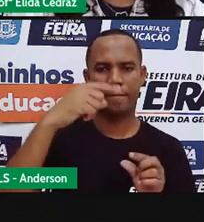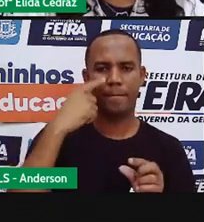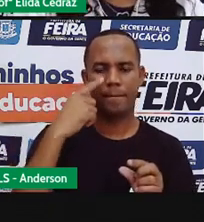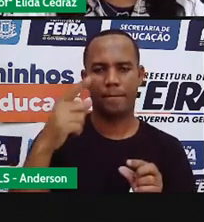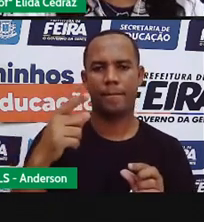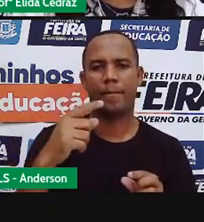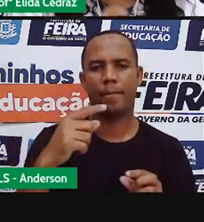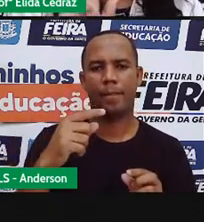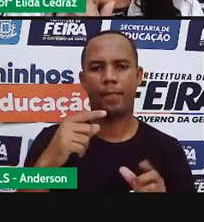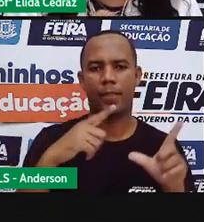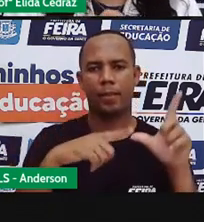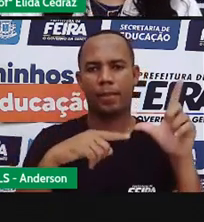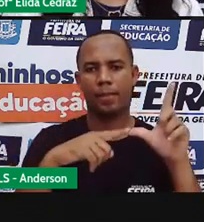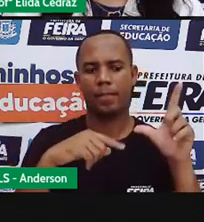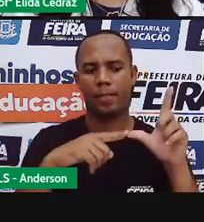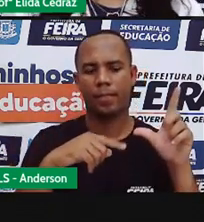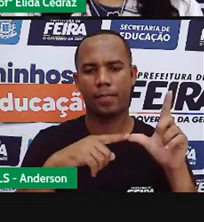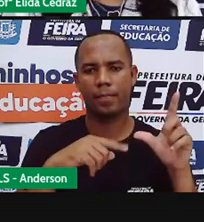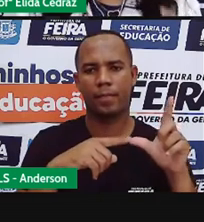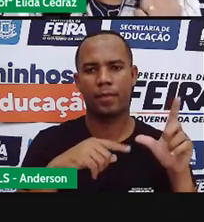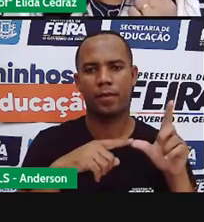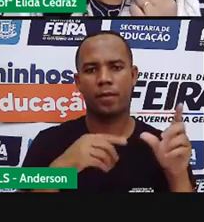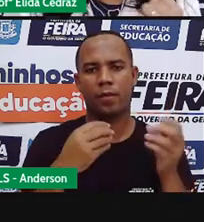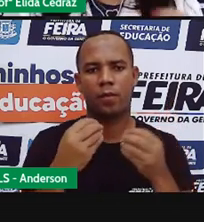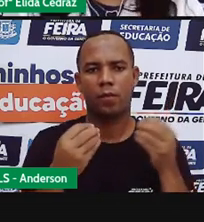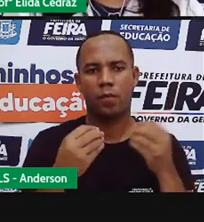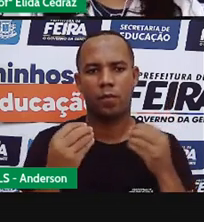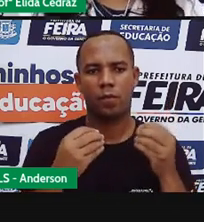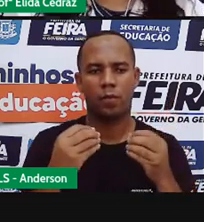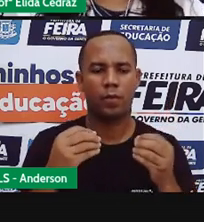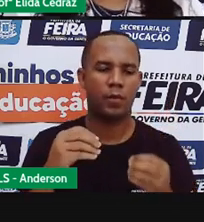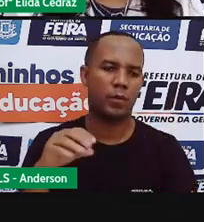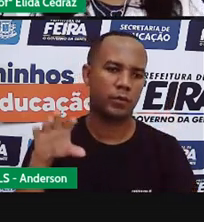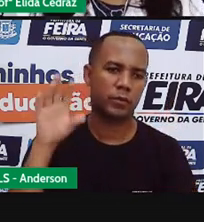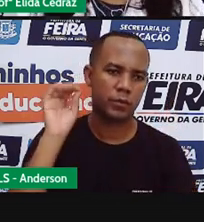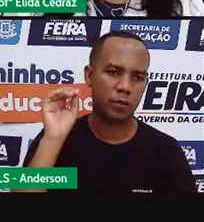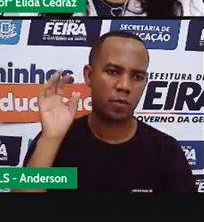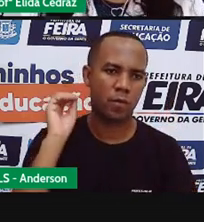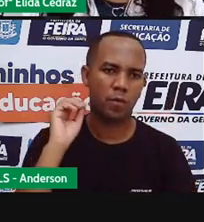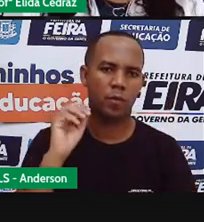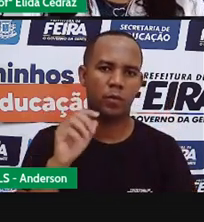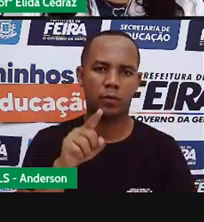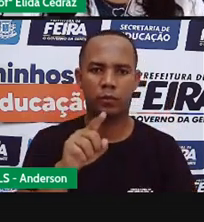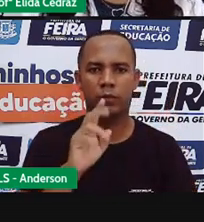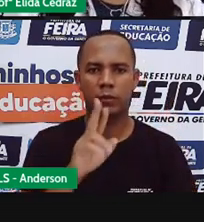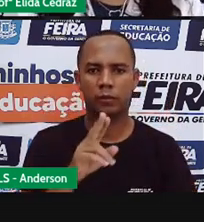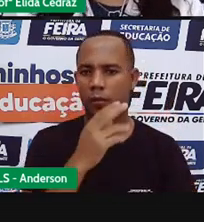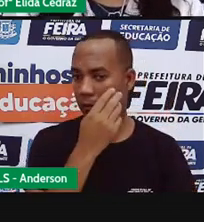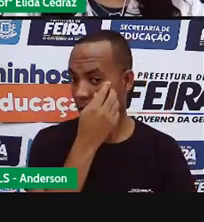entre vogais o som e a pronúncia será essa?